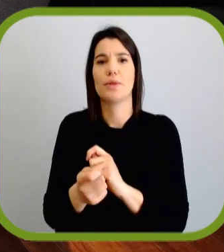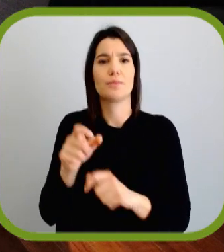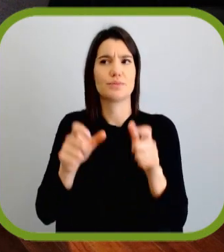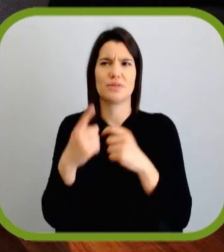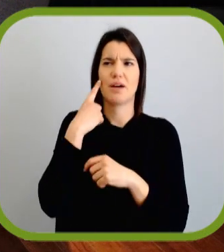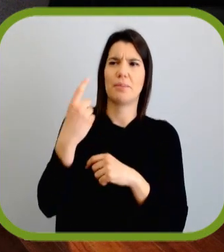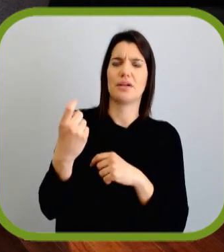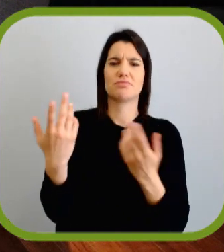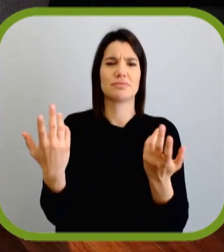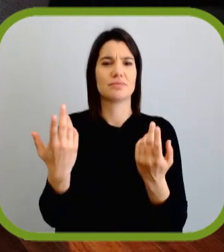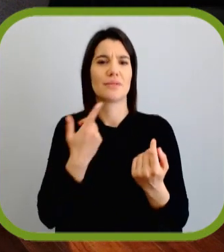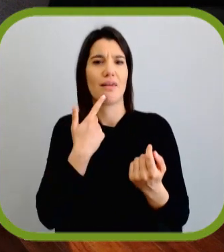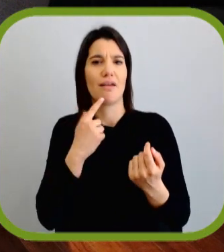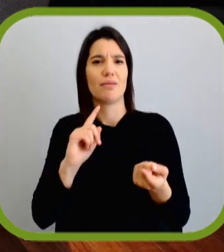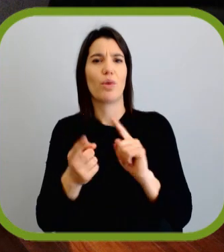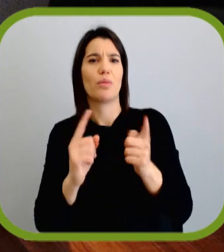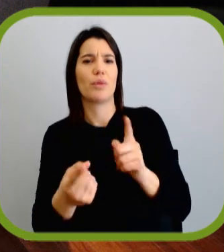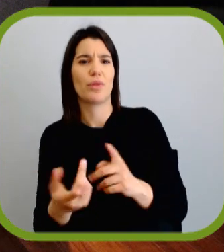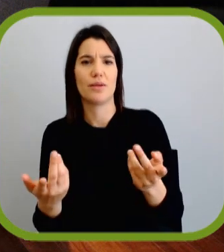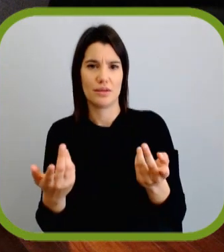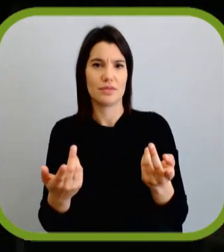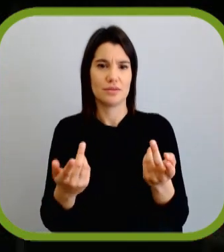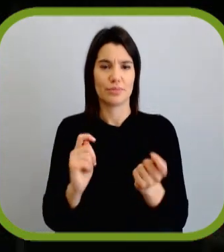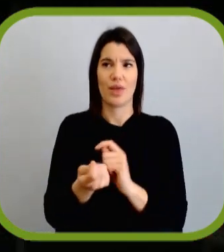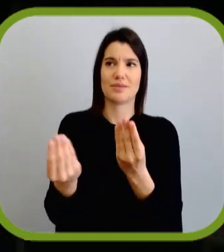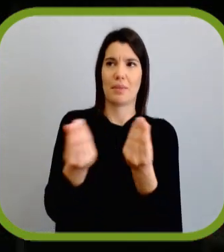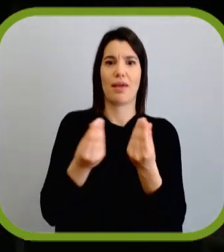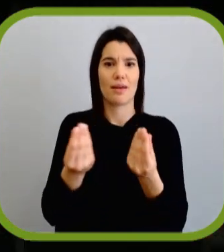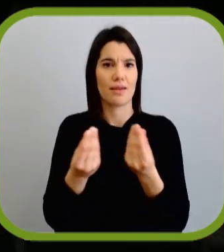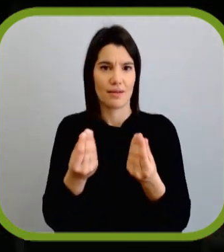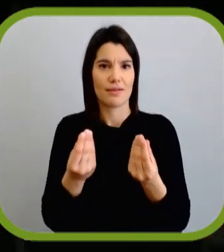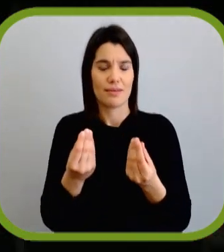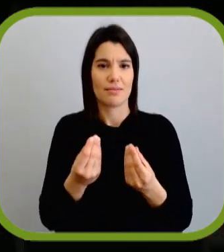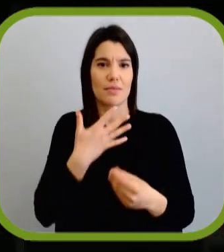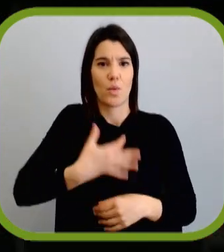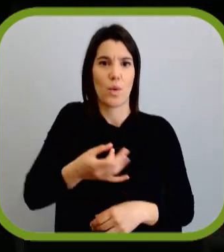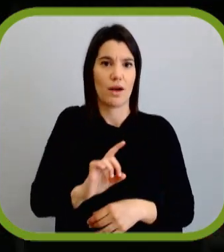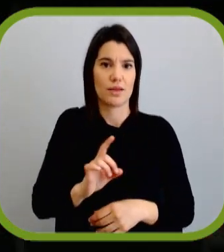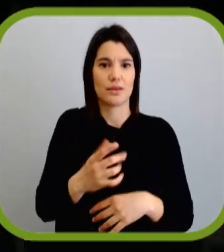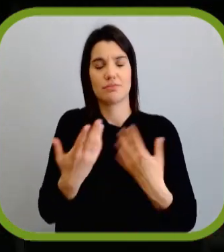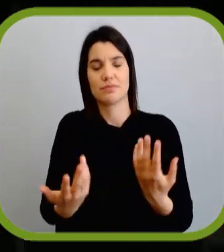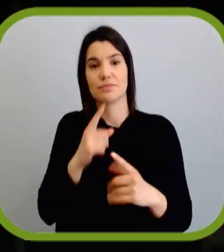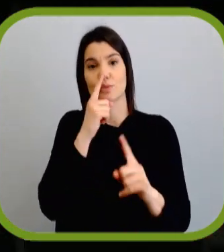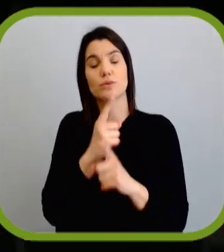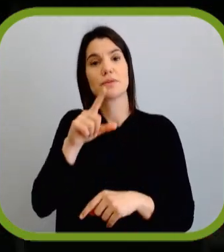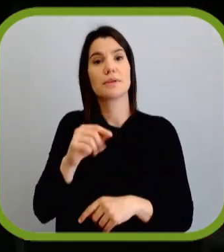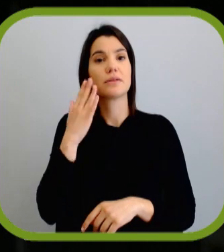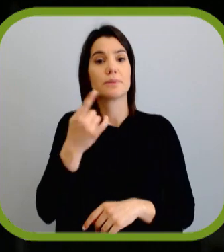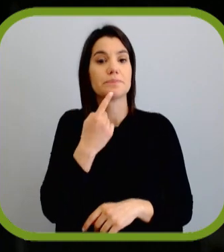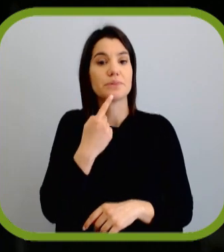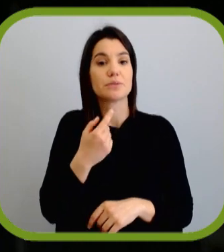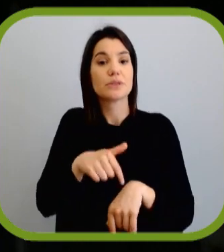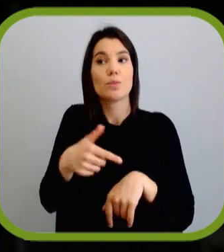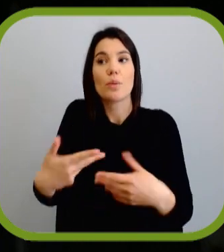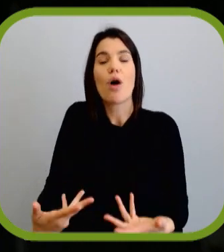sentido, as pessoas notam se há uma mudança substancial que não seja credível, e, ao mesmo tempo,